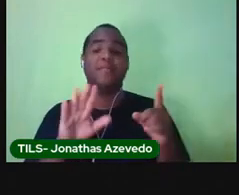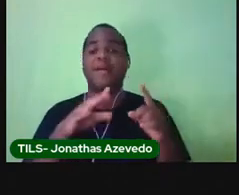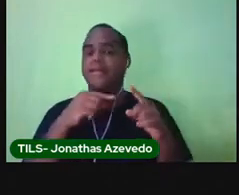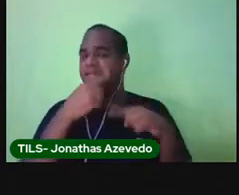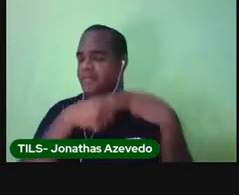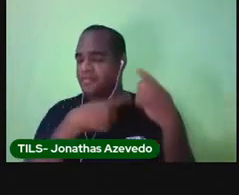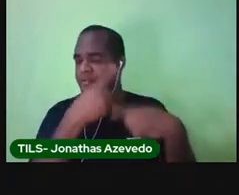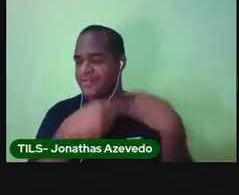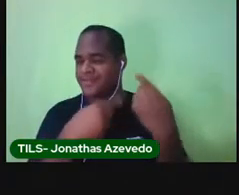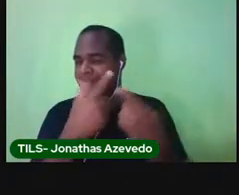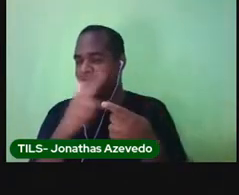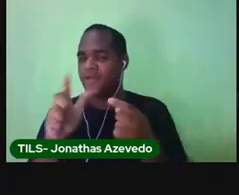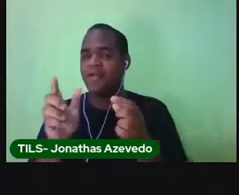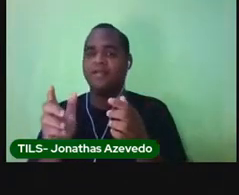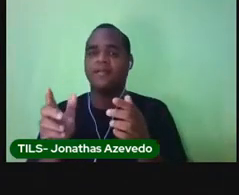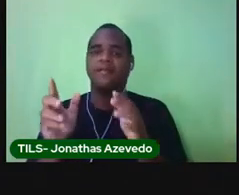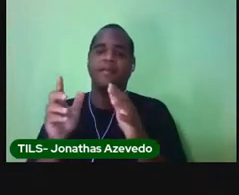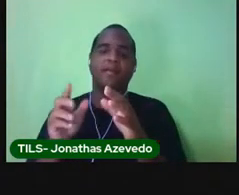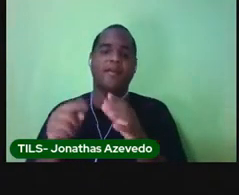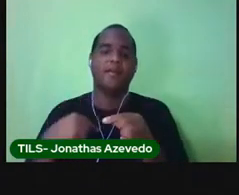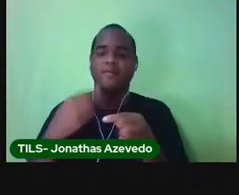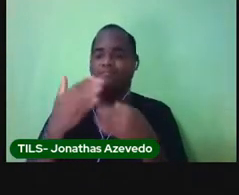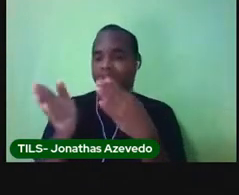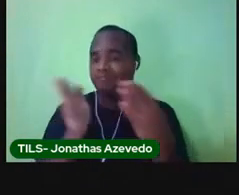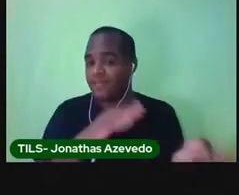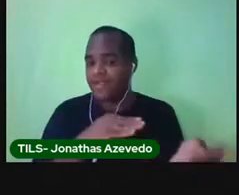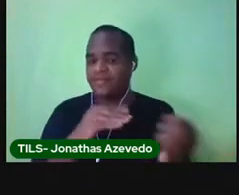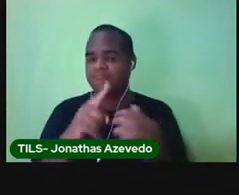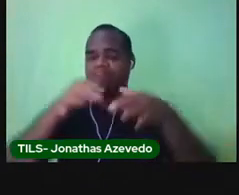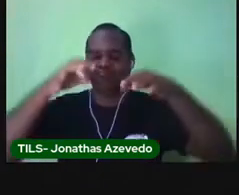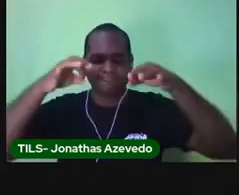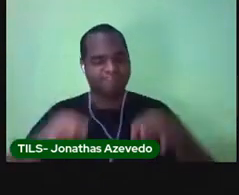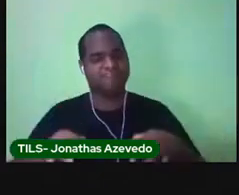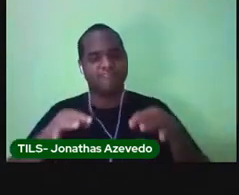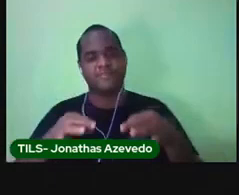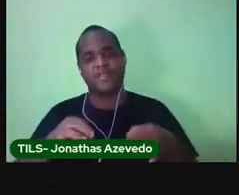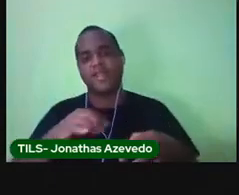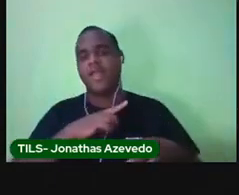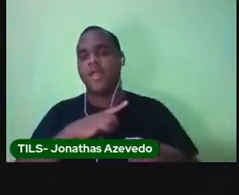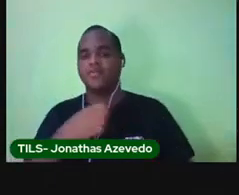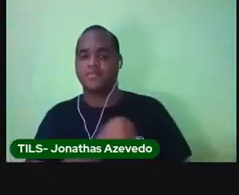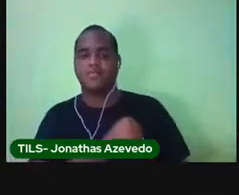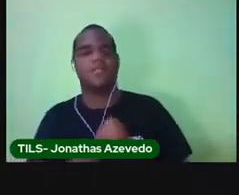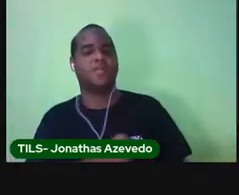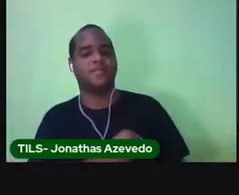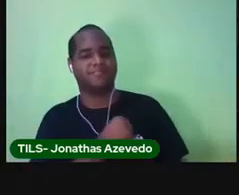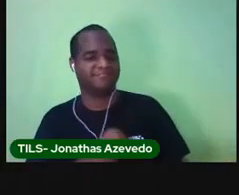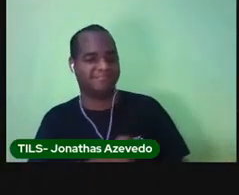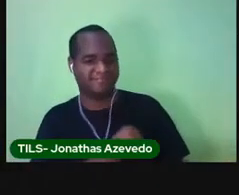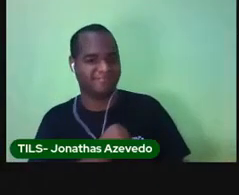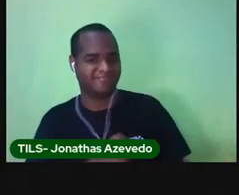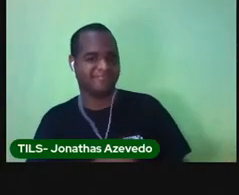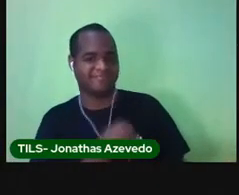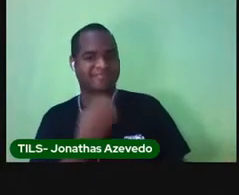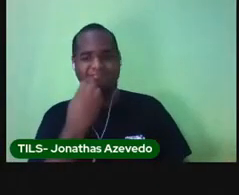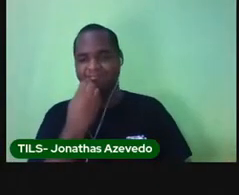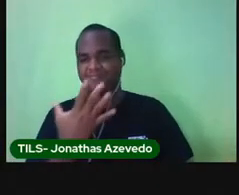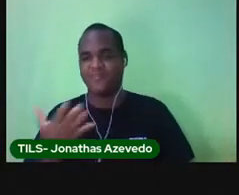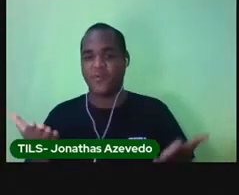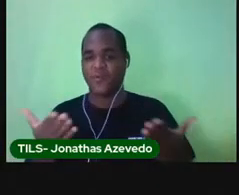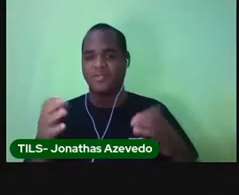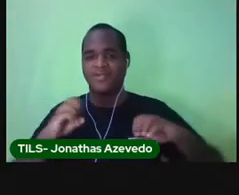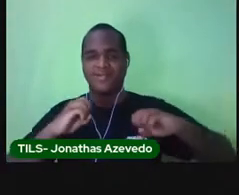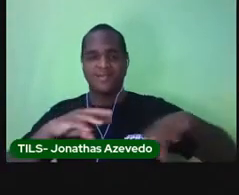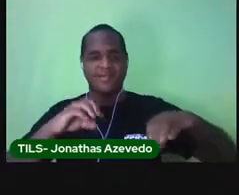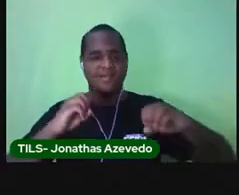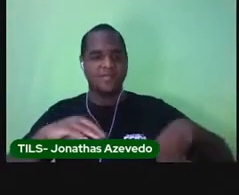tudo isso passar, pode ter certeza, nós vamos matar a saudade Numa aula muito legal